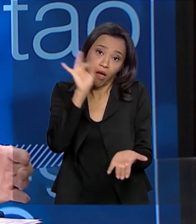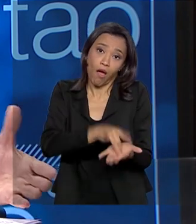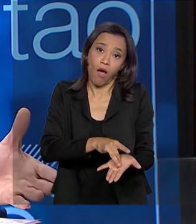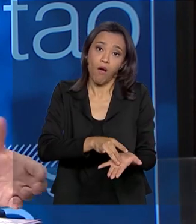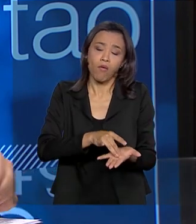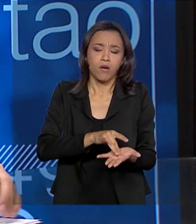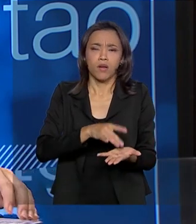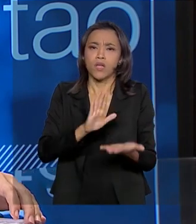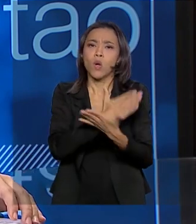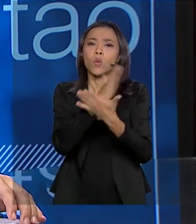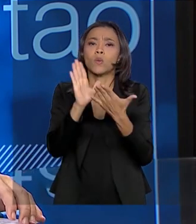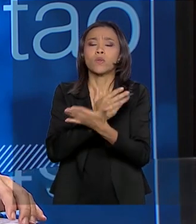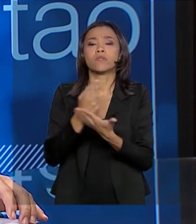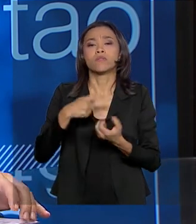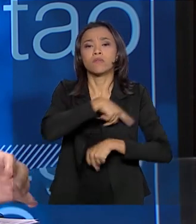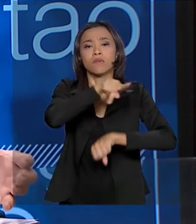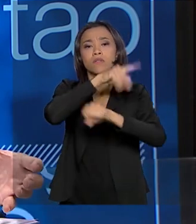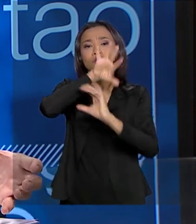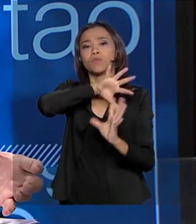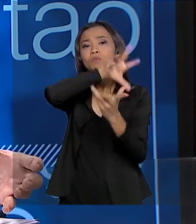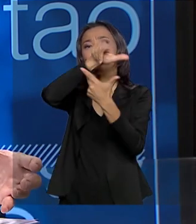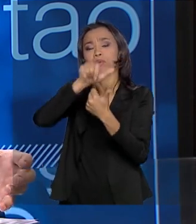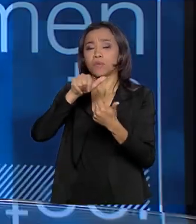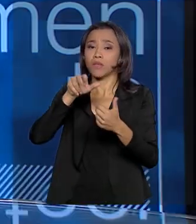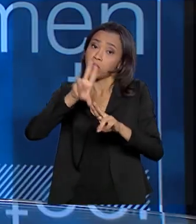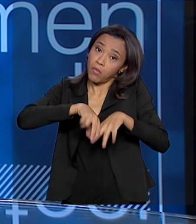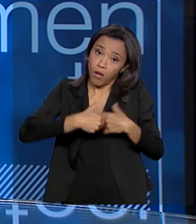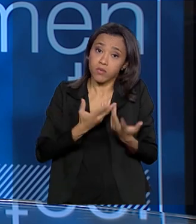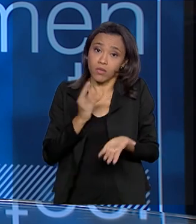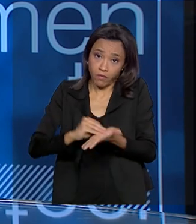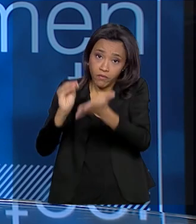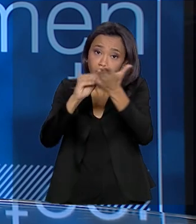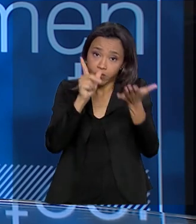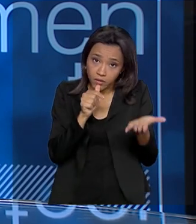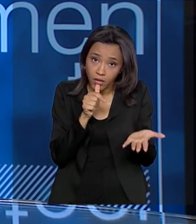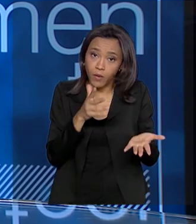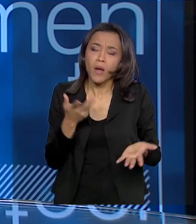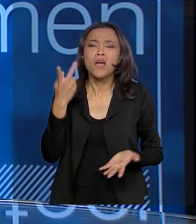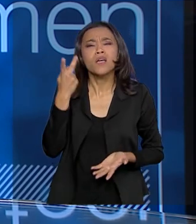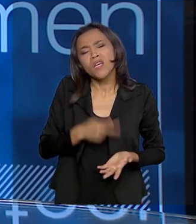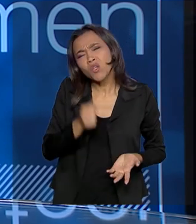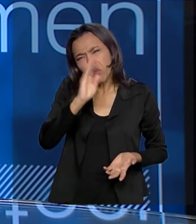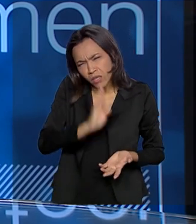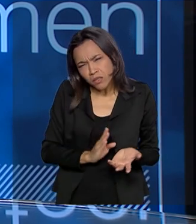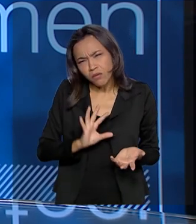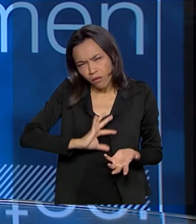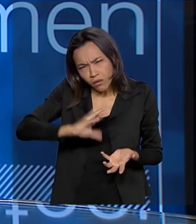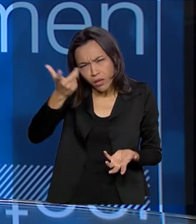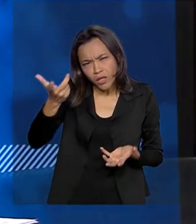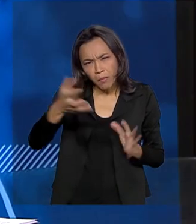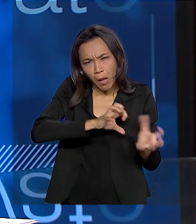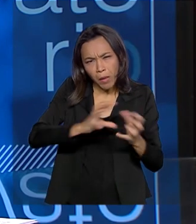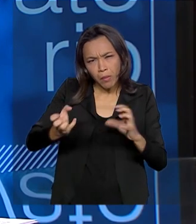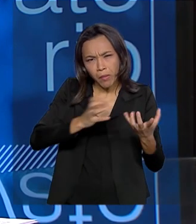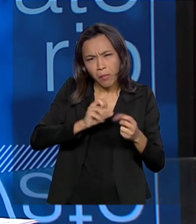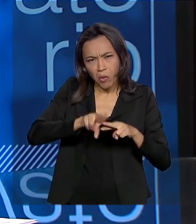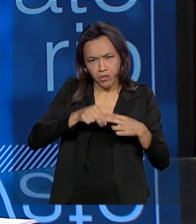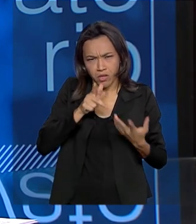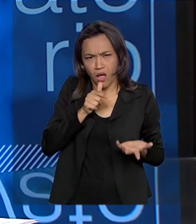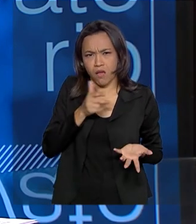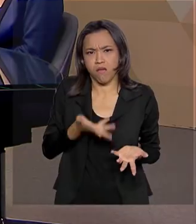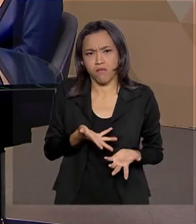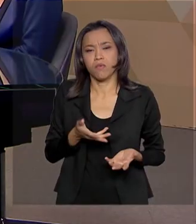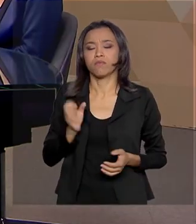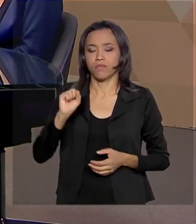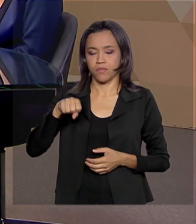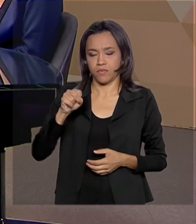do mundo, até por conta da escassez desse recurso. A senhora falou que no Brasil também isso existe já? Sim, nós já